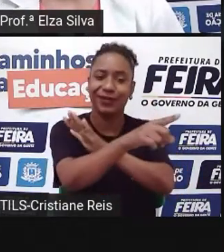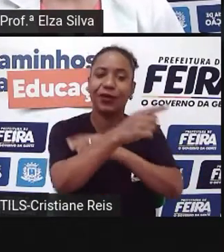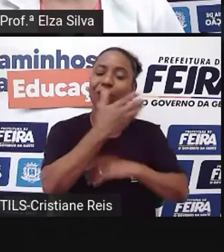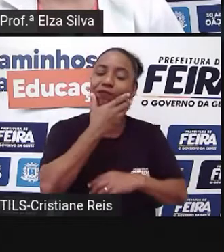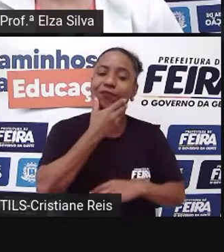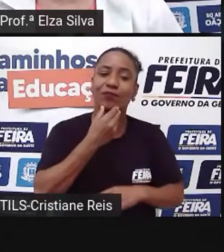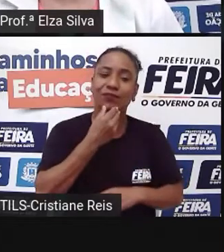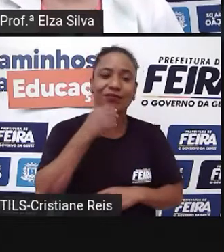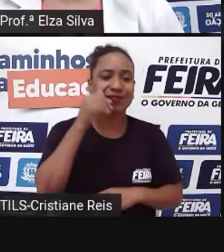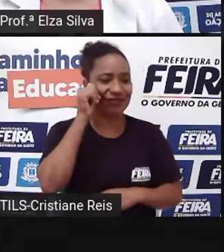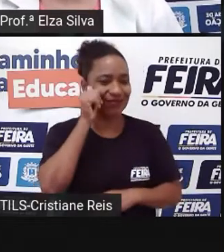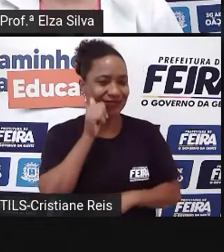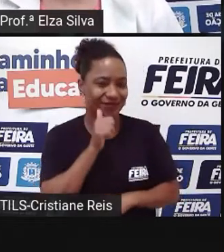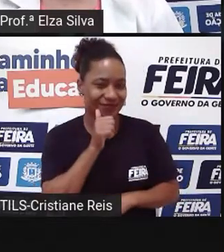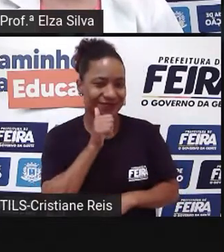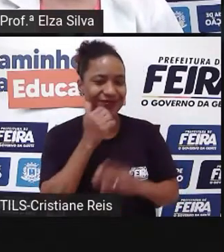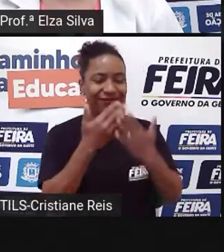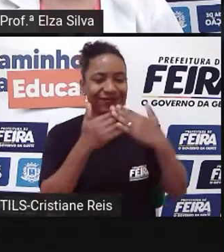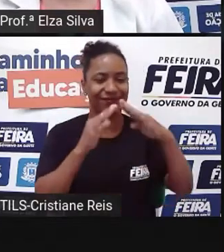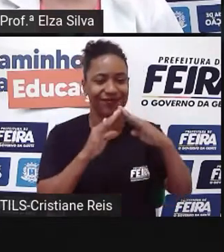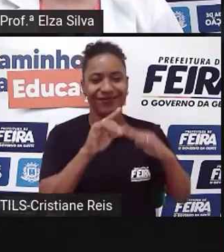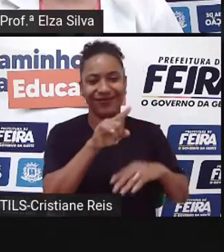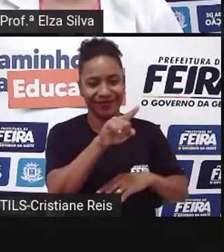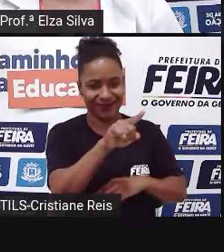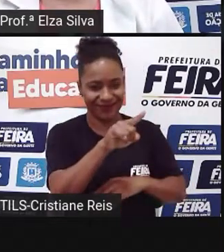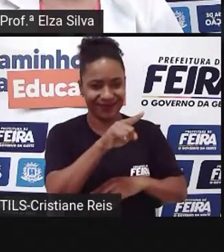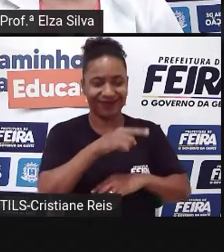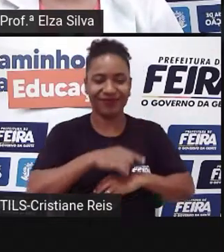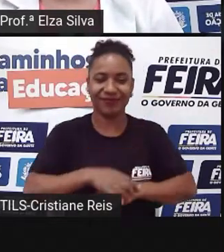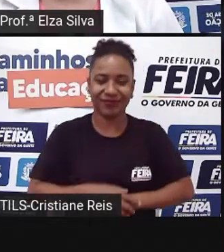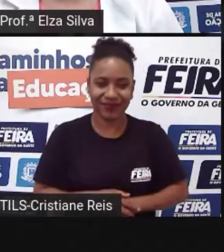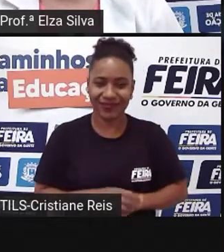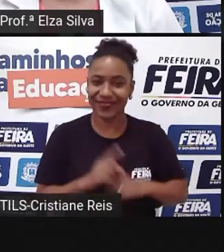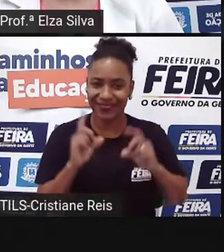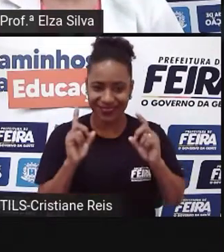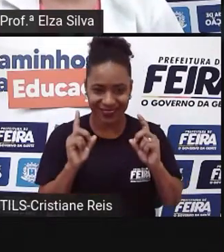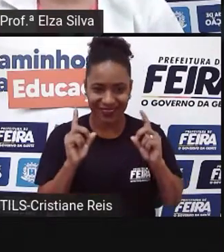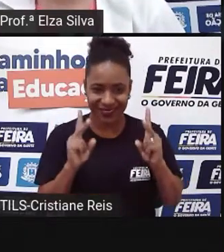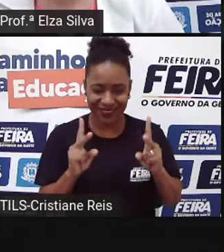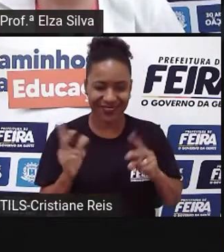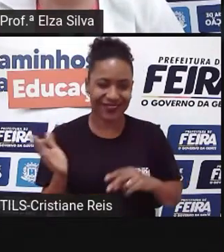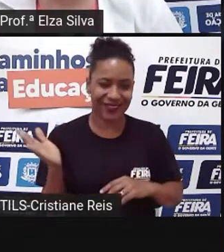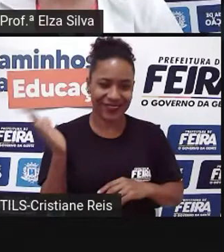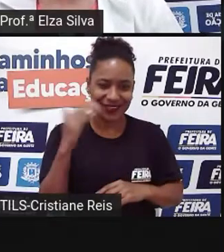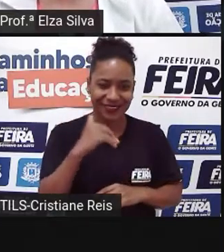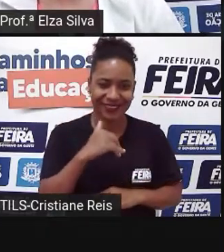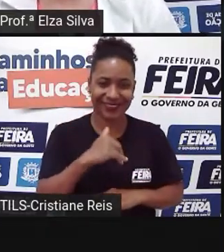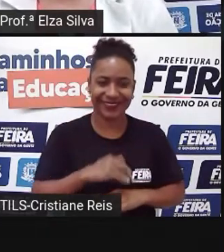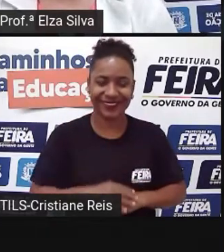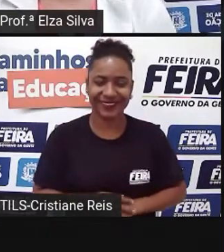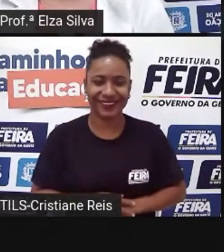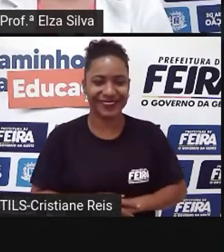com o seu professor ou sua professora da escola. Ok? Let's go. Vamos lá?